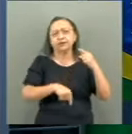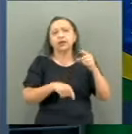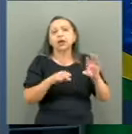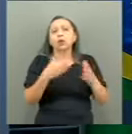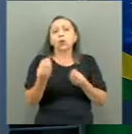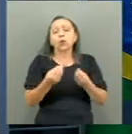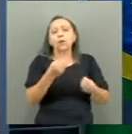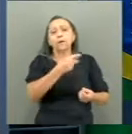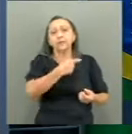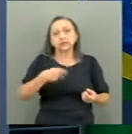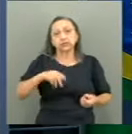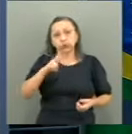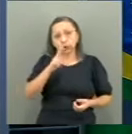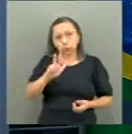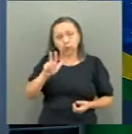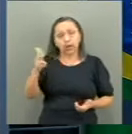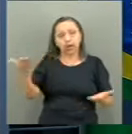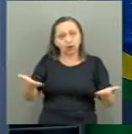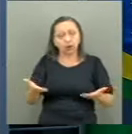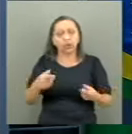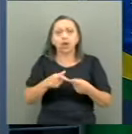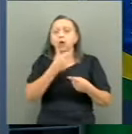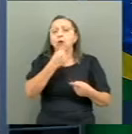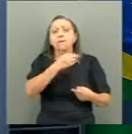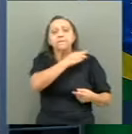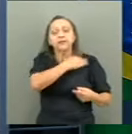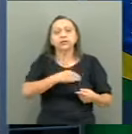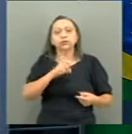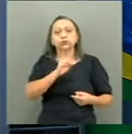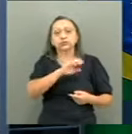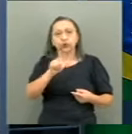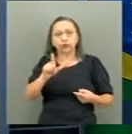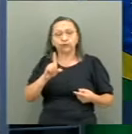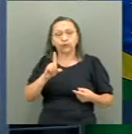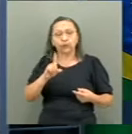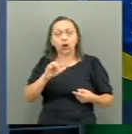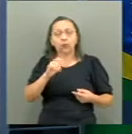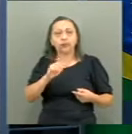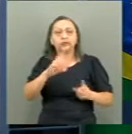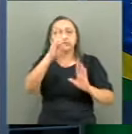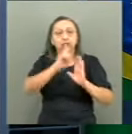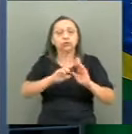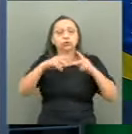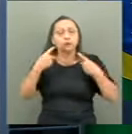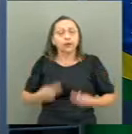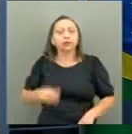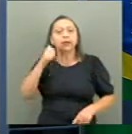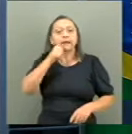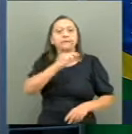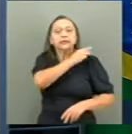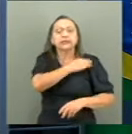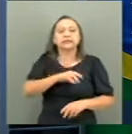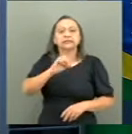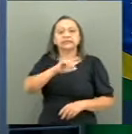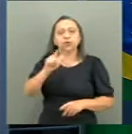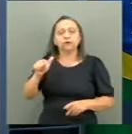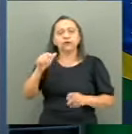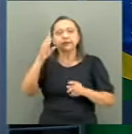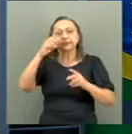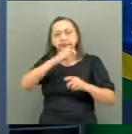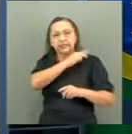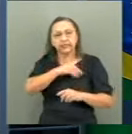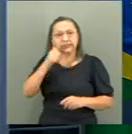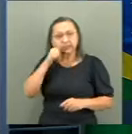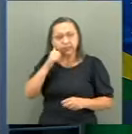o presidente Lula da Silva, o ministro Silvio Almeida dos direitos humanos, a ministra Cida Gonçalves das Mulheres, a